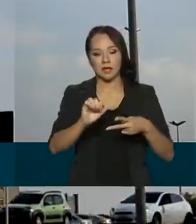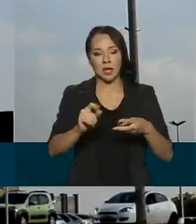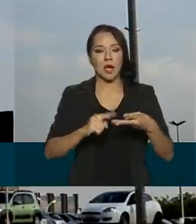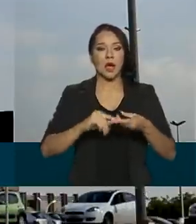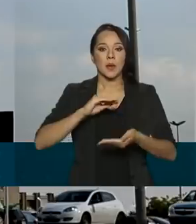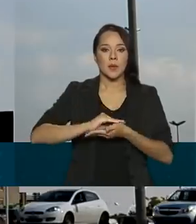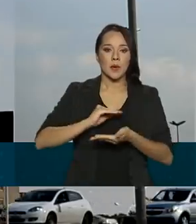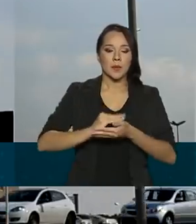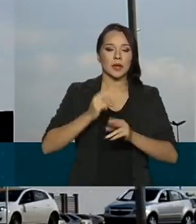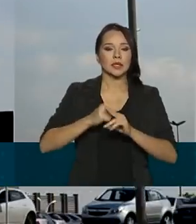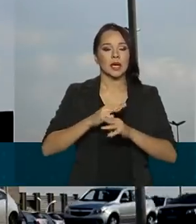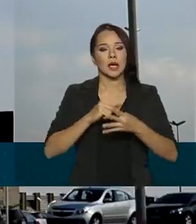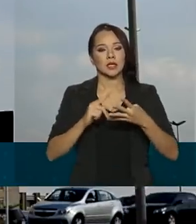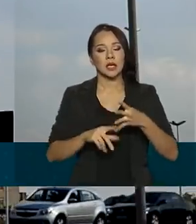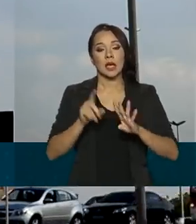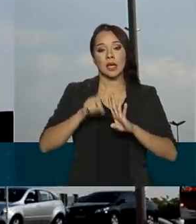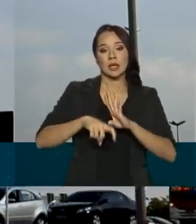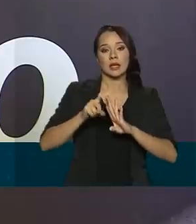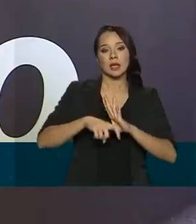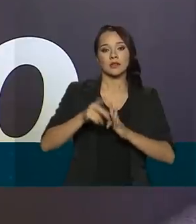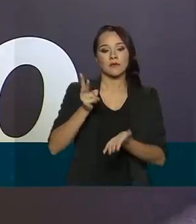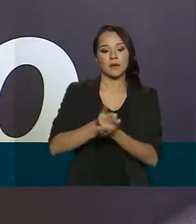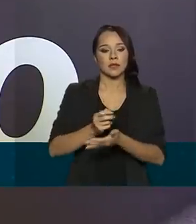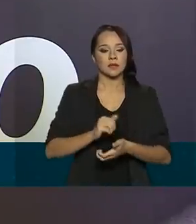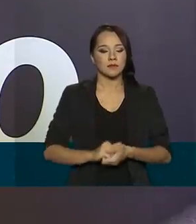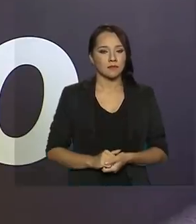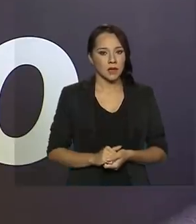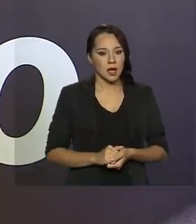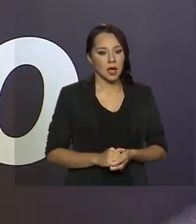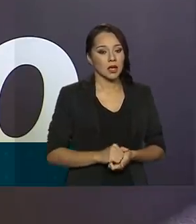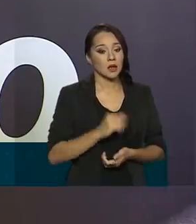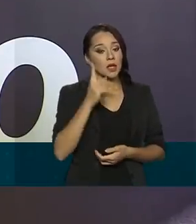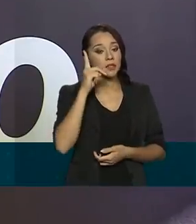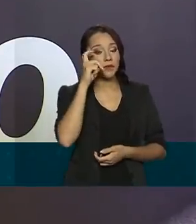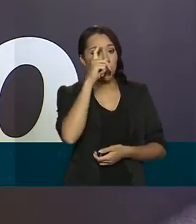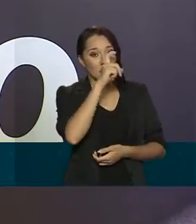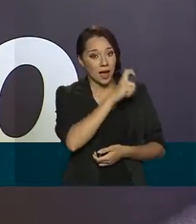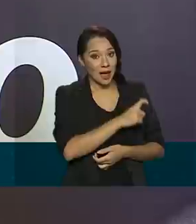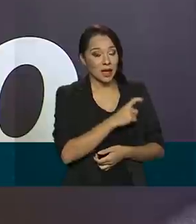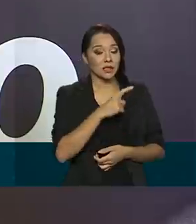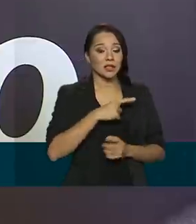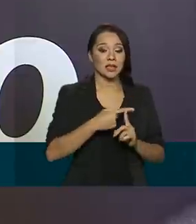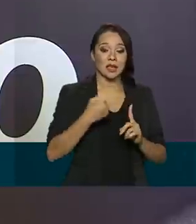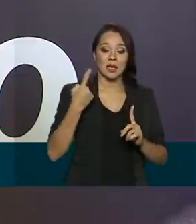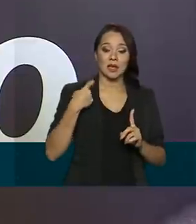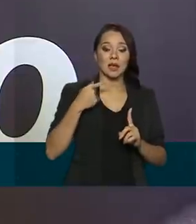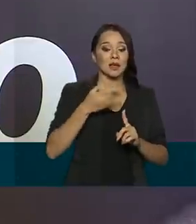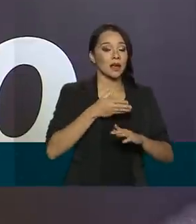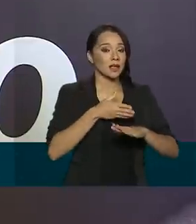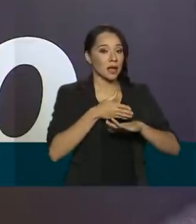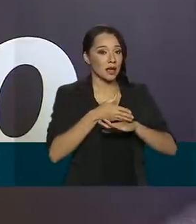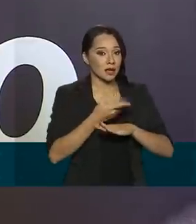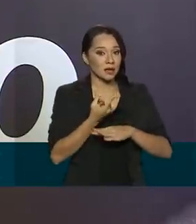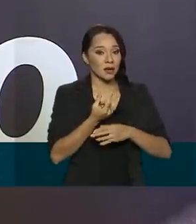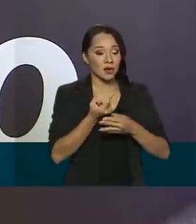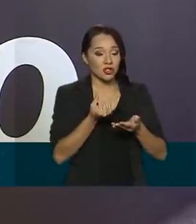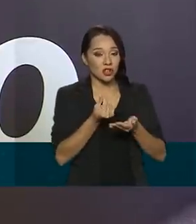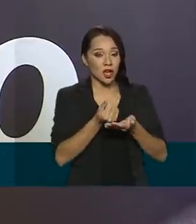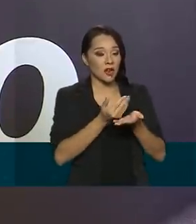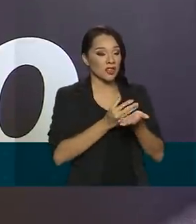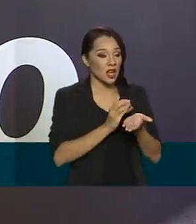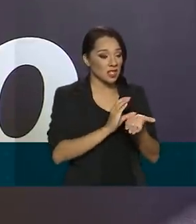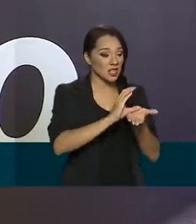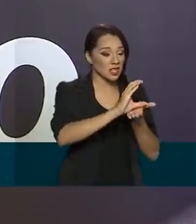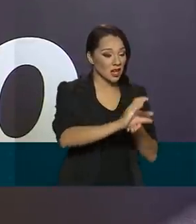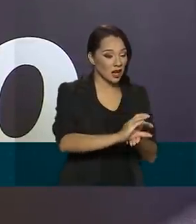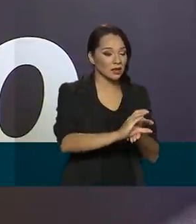poupança caixa e taxa fixa. A grande dificuldade, que era aquela entrada, neste caso,